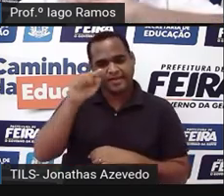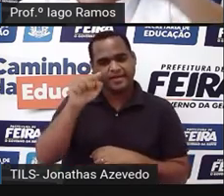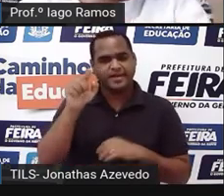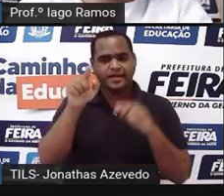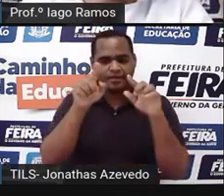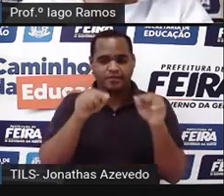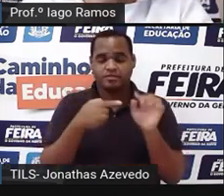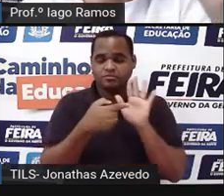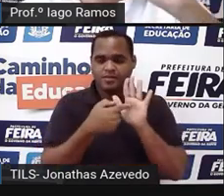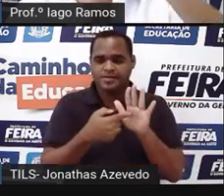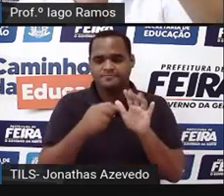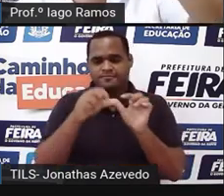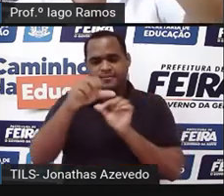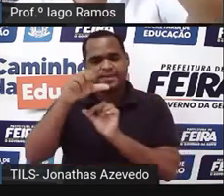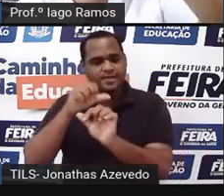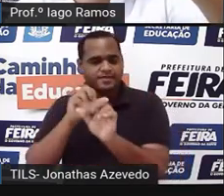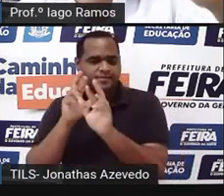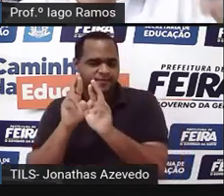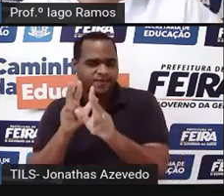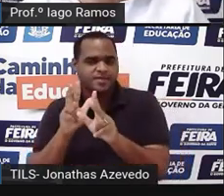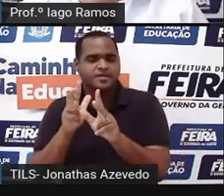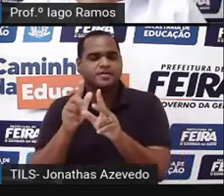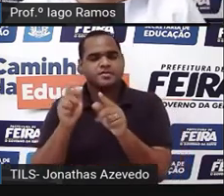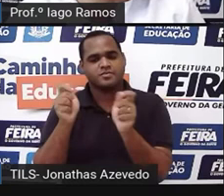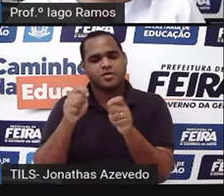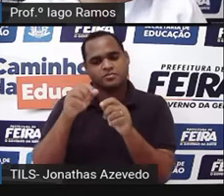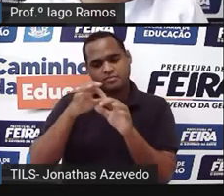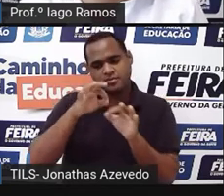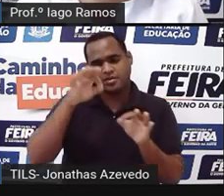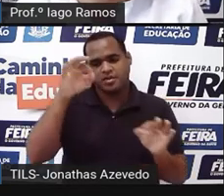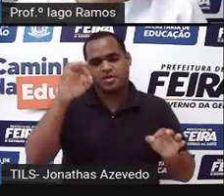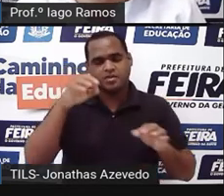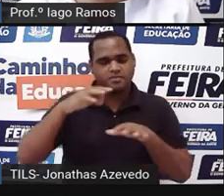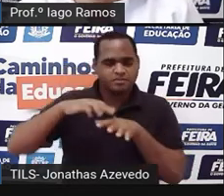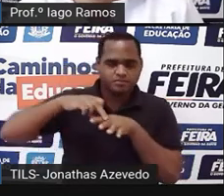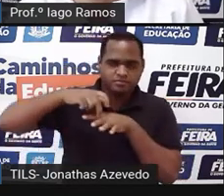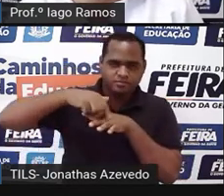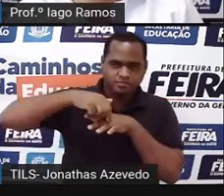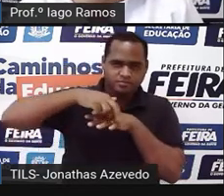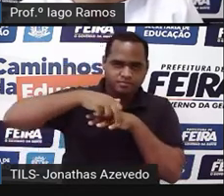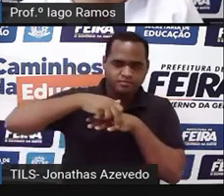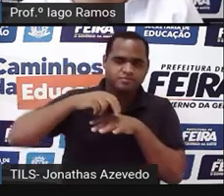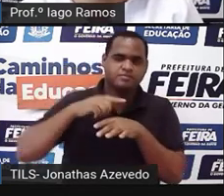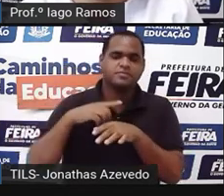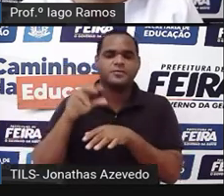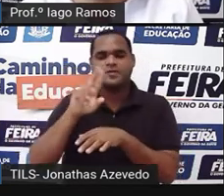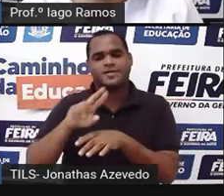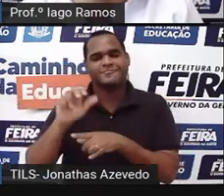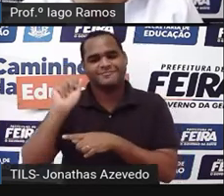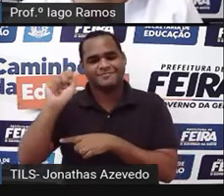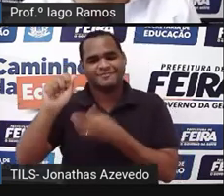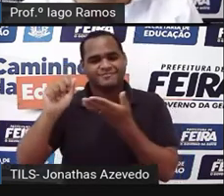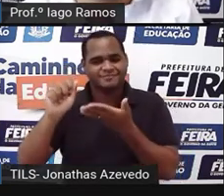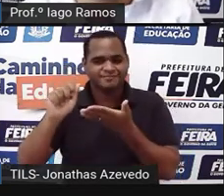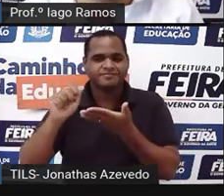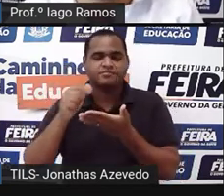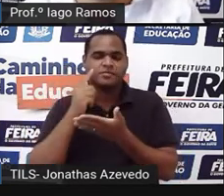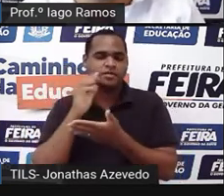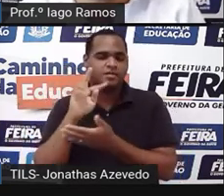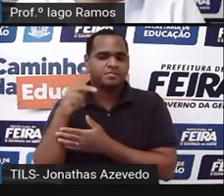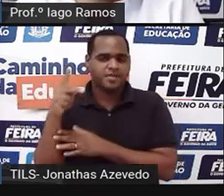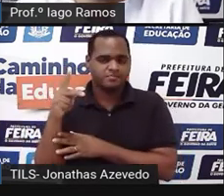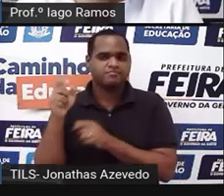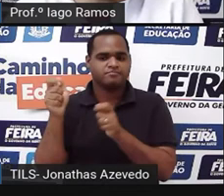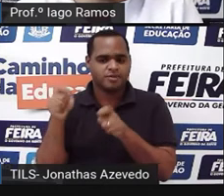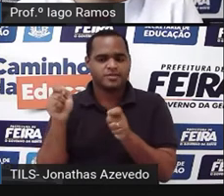mostrando que o lado oposto vai ser ali o comprimento da escada, que no caso, eu usei a letrinha A, tá bom? Então, pelo Teorema de Pitágoras,